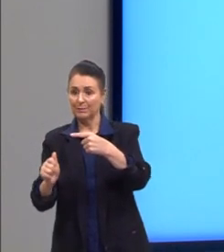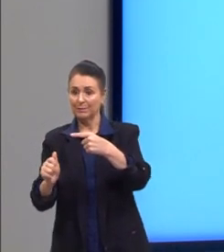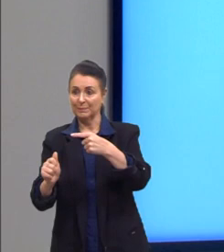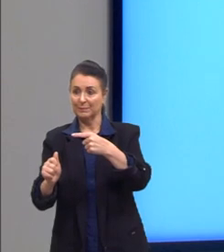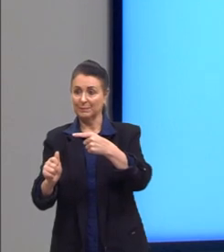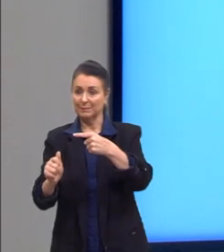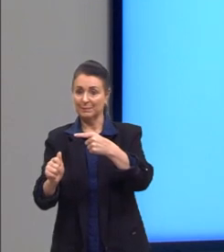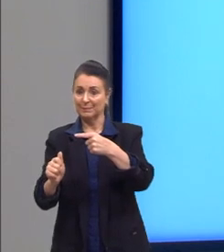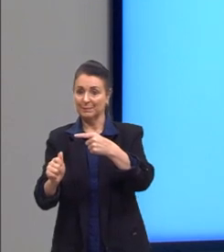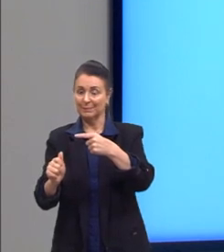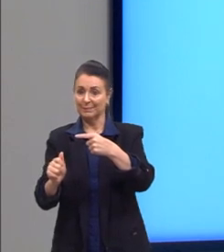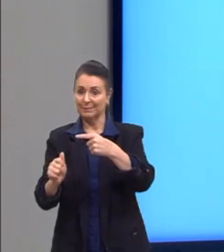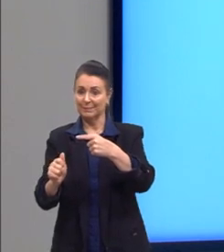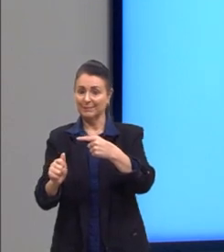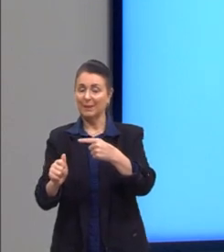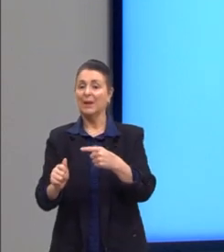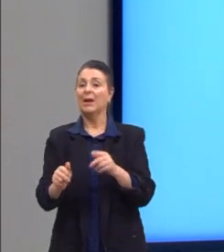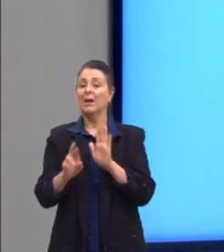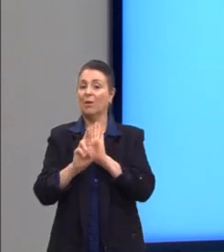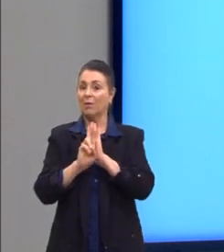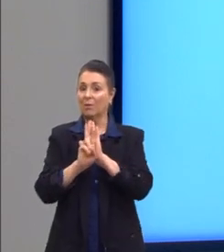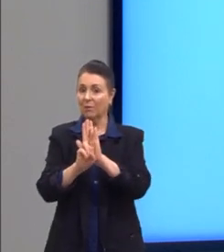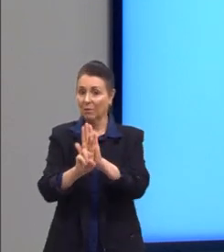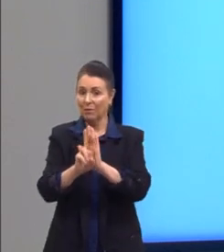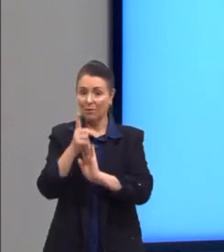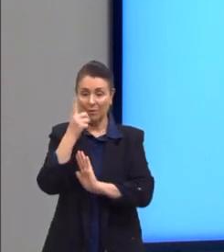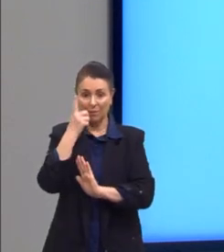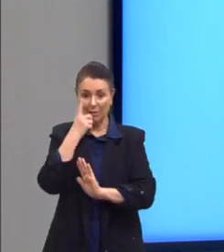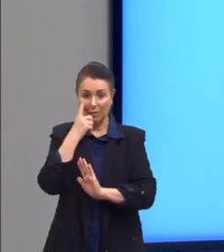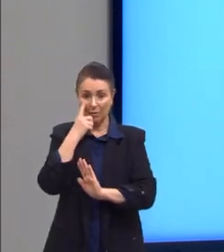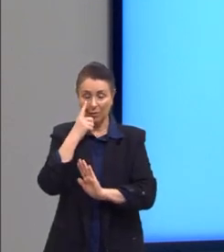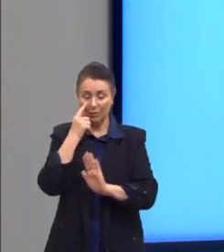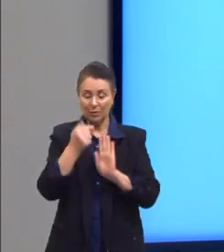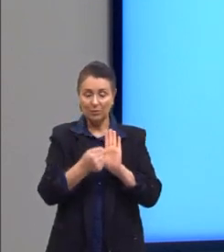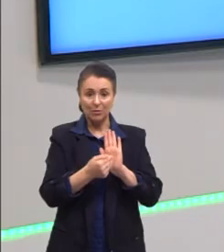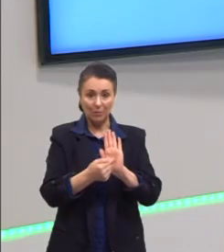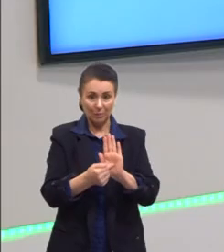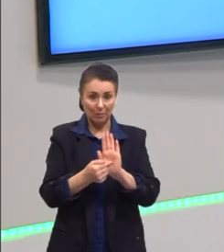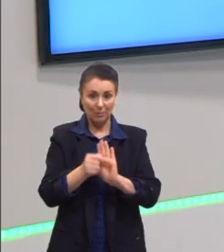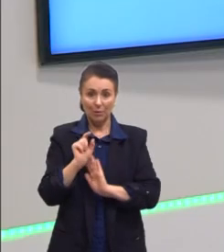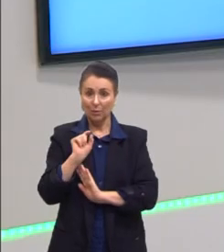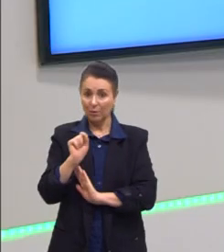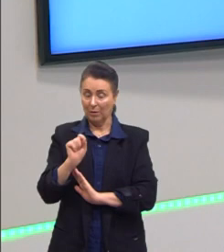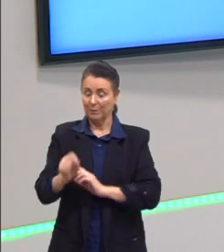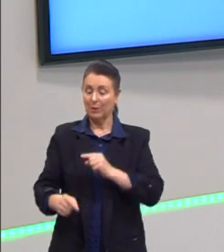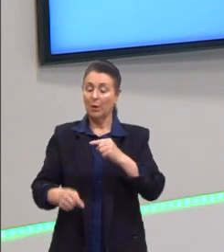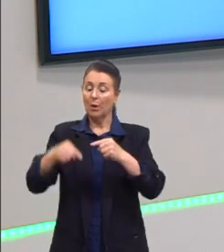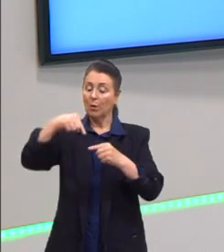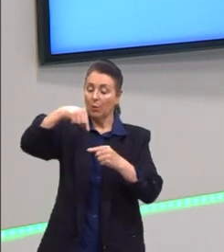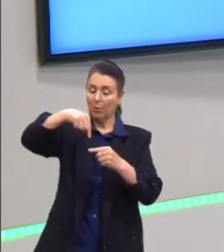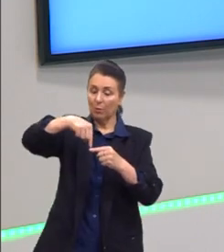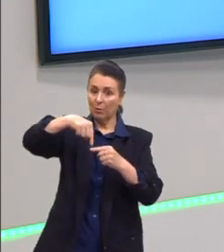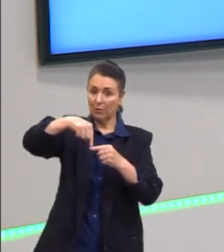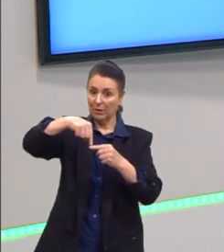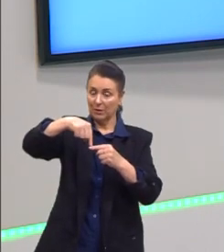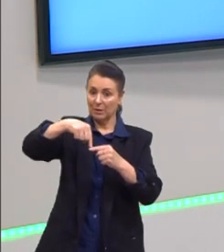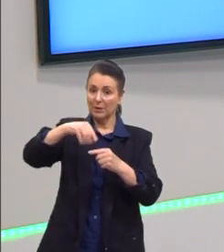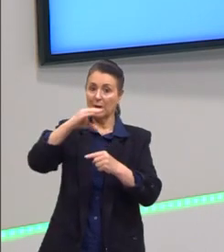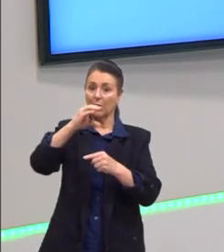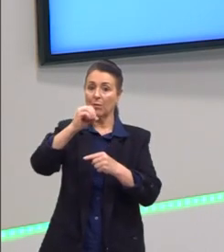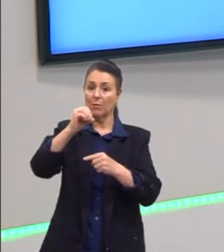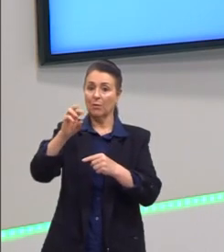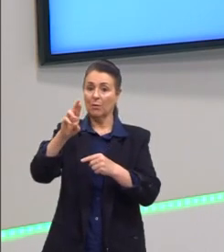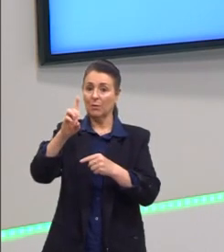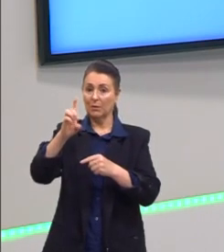Aqui eu trouxe para vocês a representação onde mostra justamente o vértice e a coordenada do